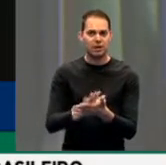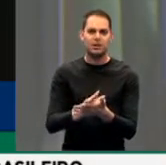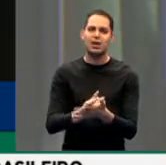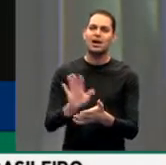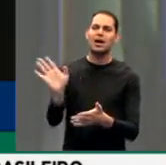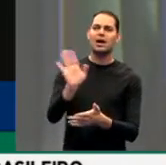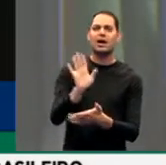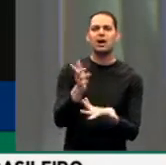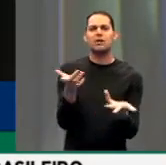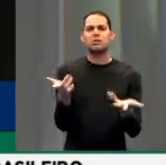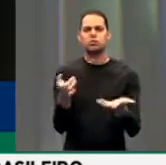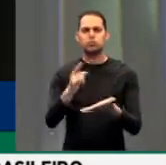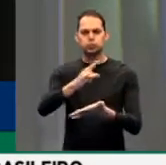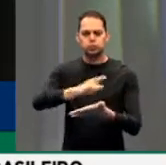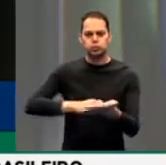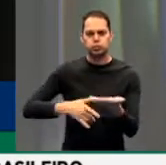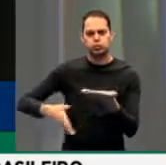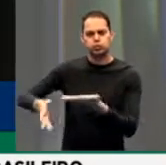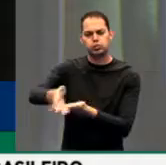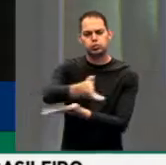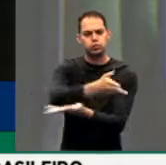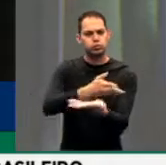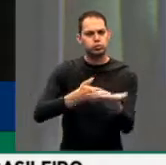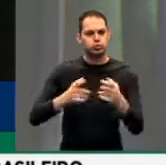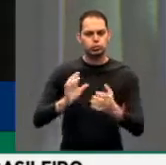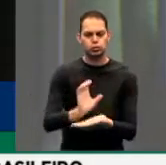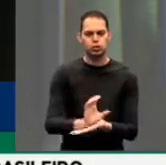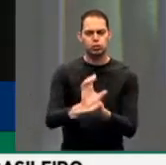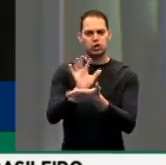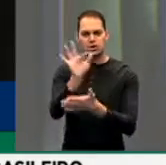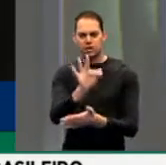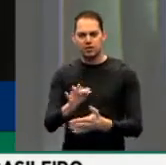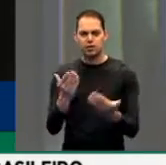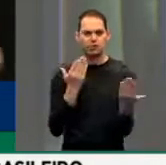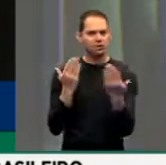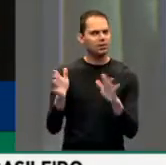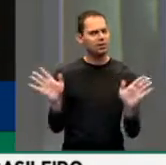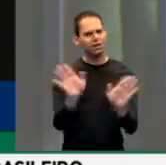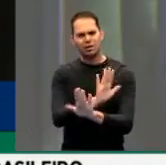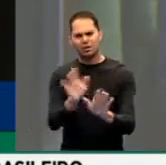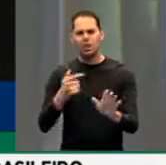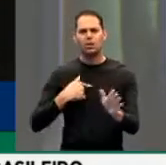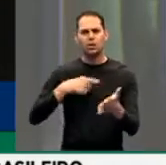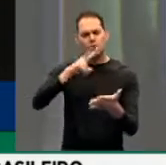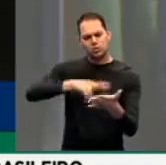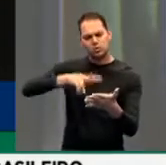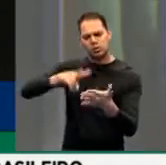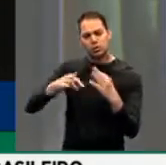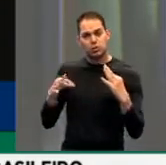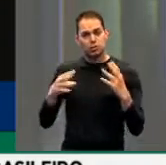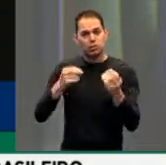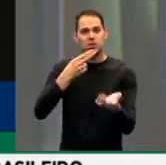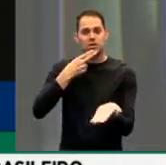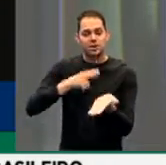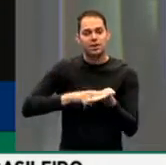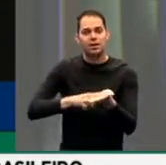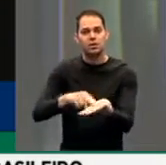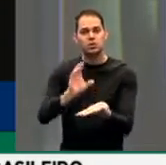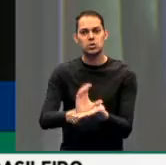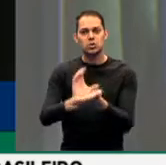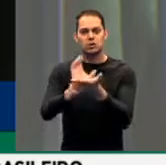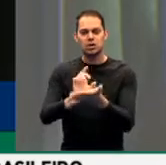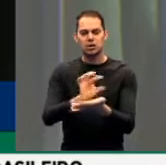documento de algum conselho federal de psicologia, não. Eu fui ler todas as cartas dos conselhos, nenhuma falam